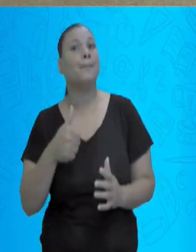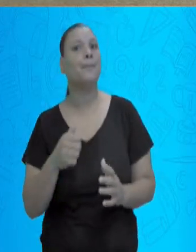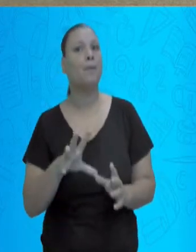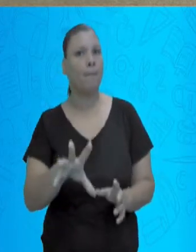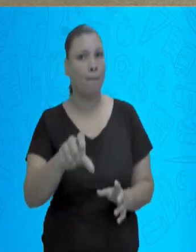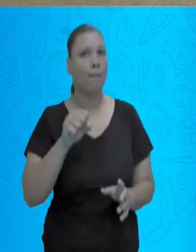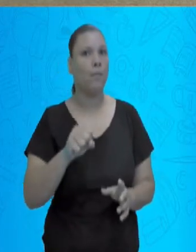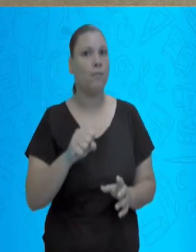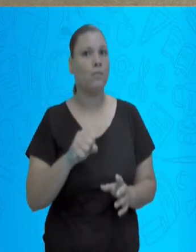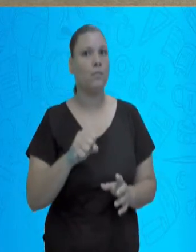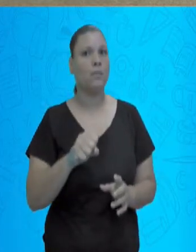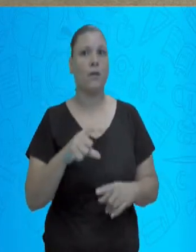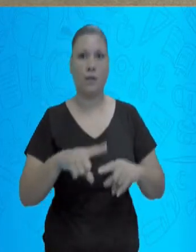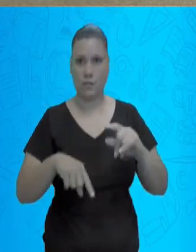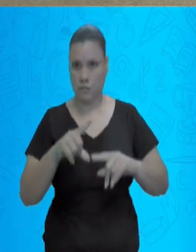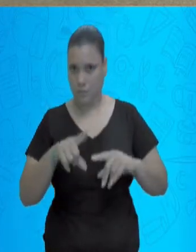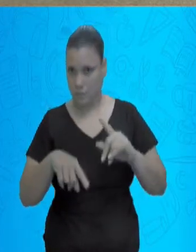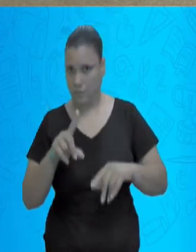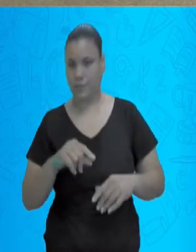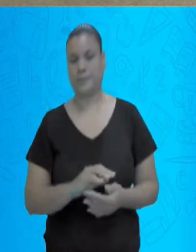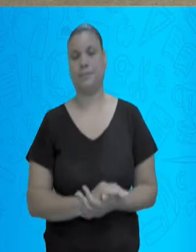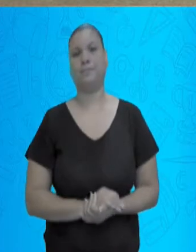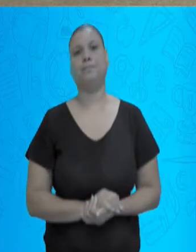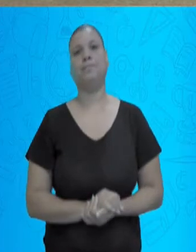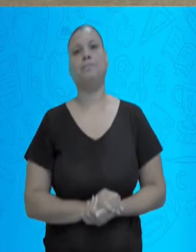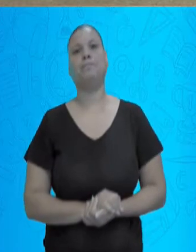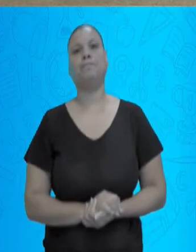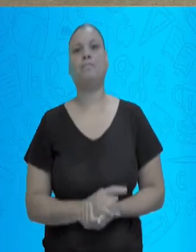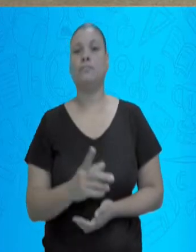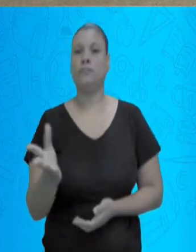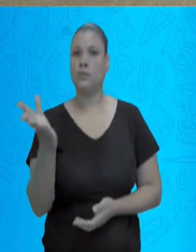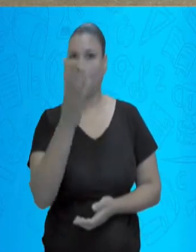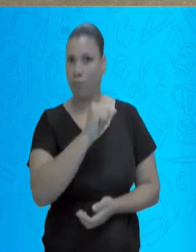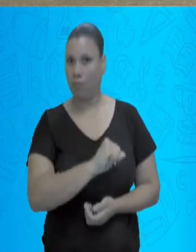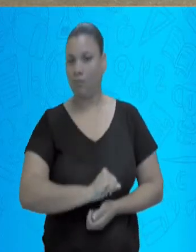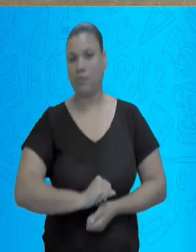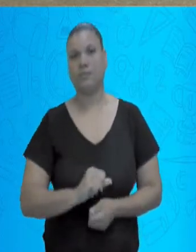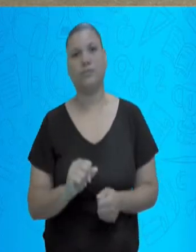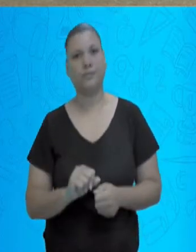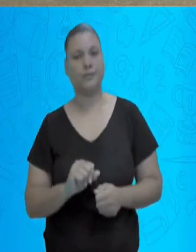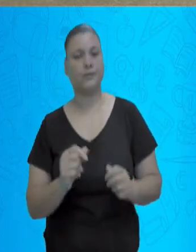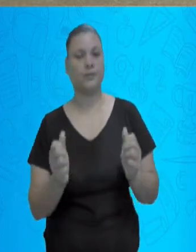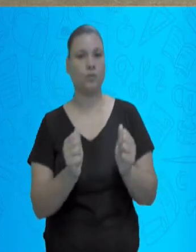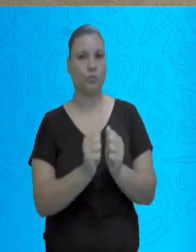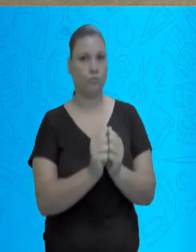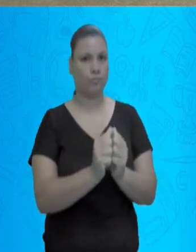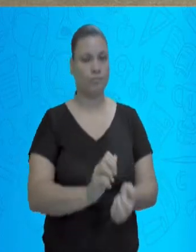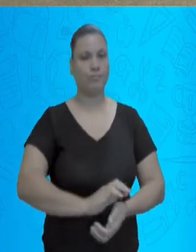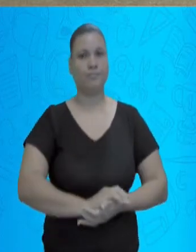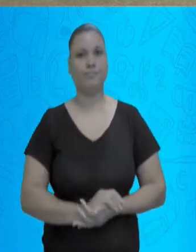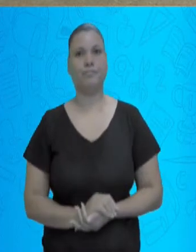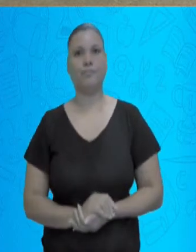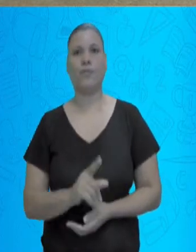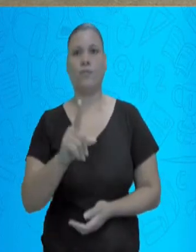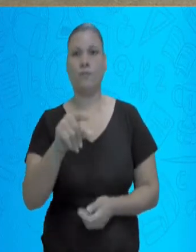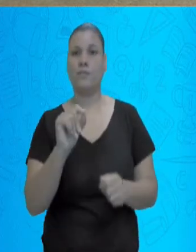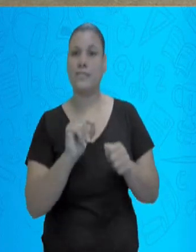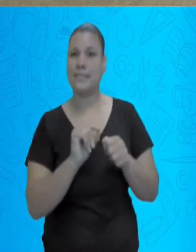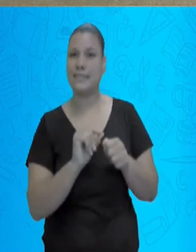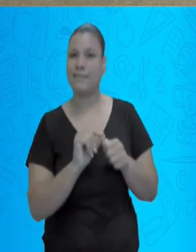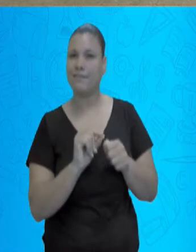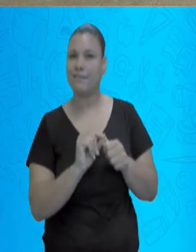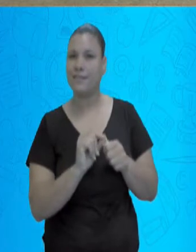poder fazer juntinhos essa aula bem divertida, que pode dar diferentes tipos de monstros. Não sei se vocês já